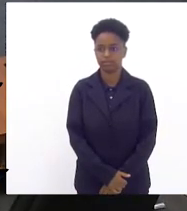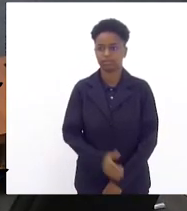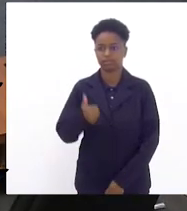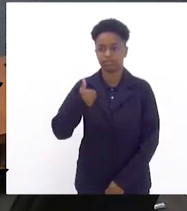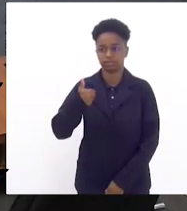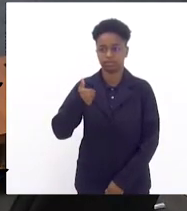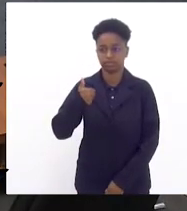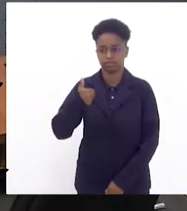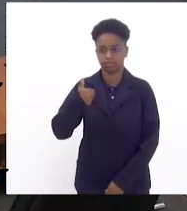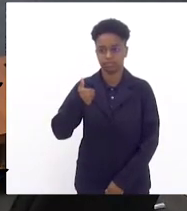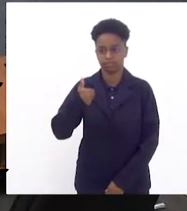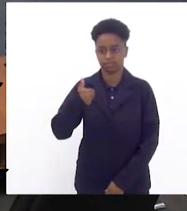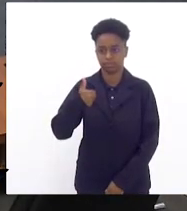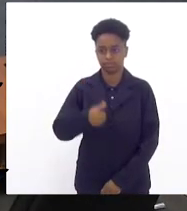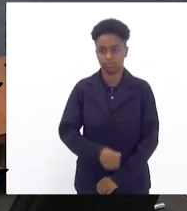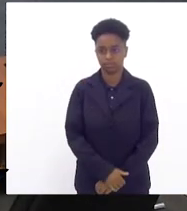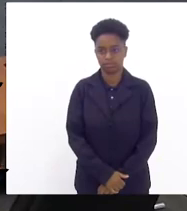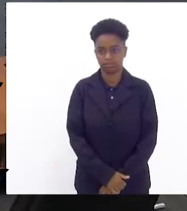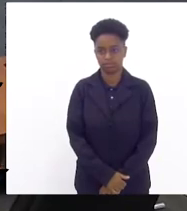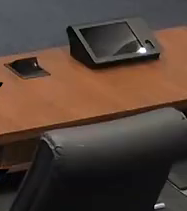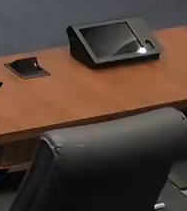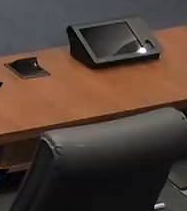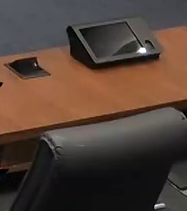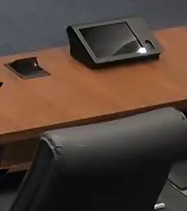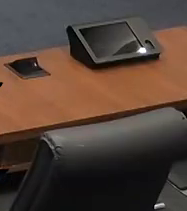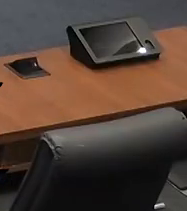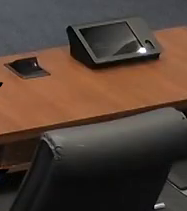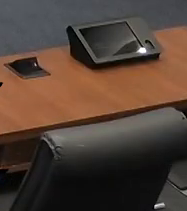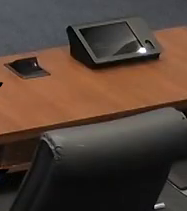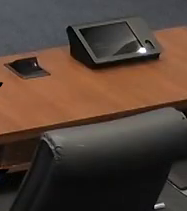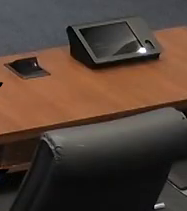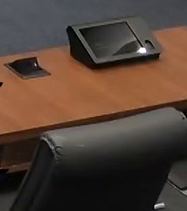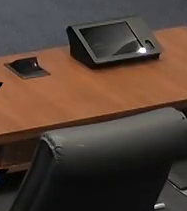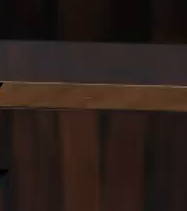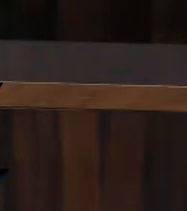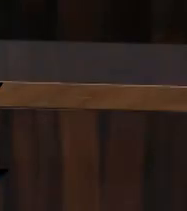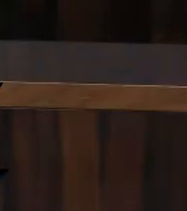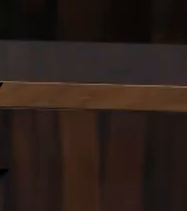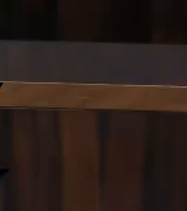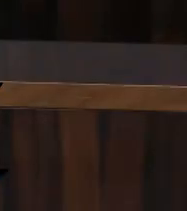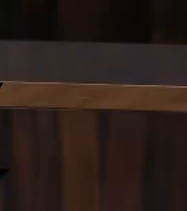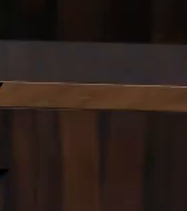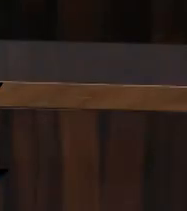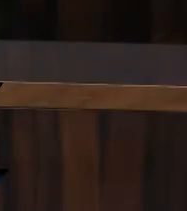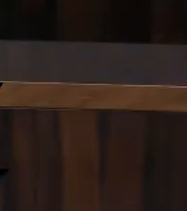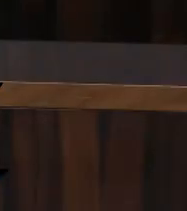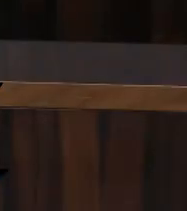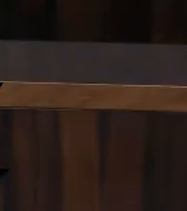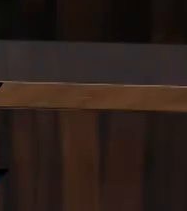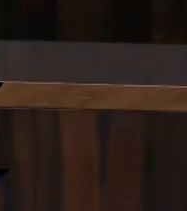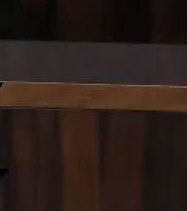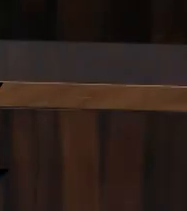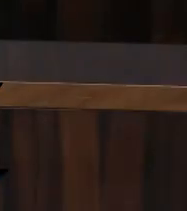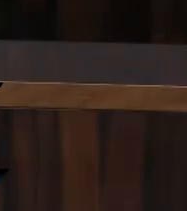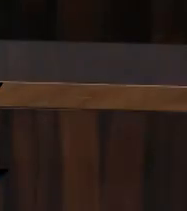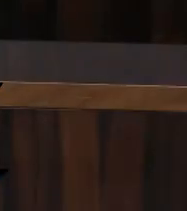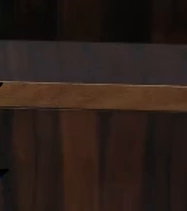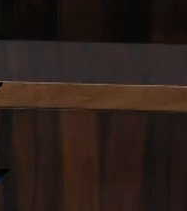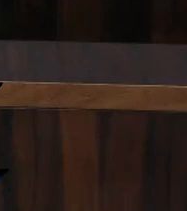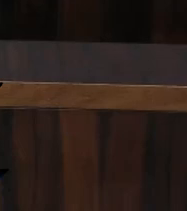A presidência convida o senhor deputado Serginho, com todo respeito,